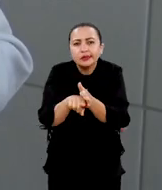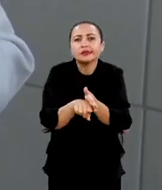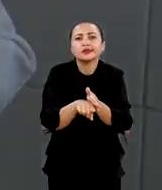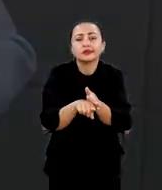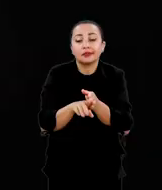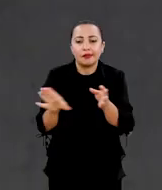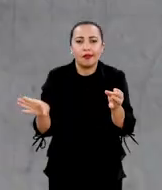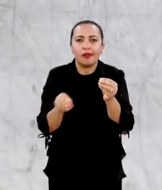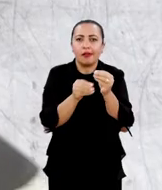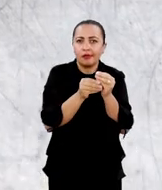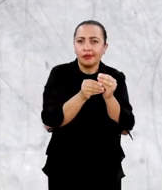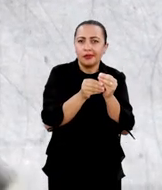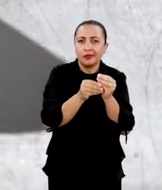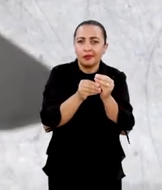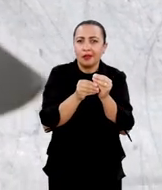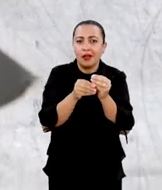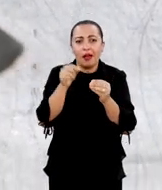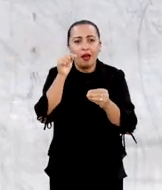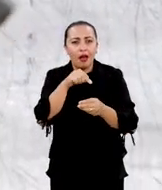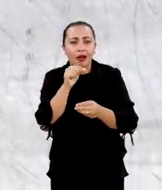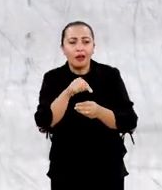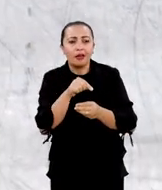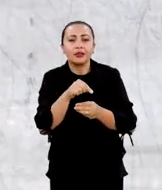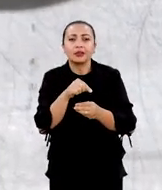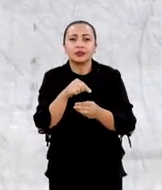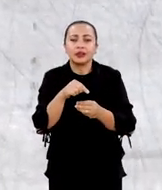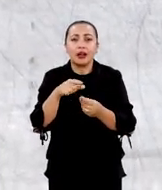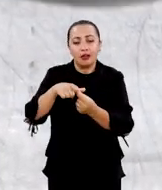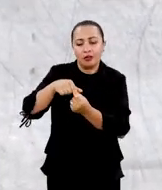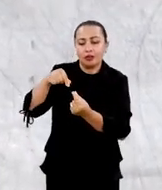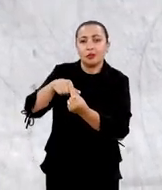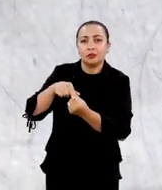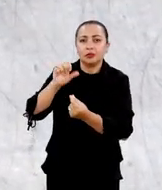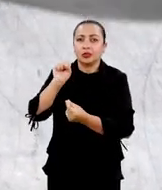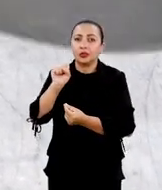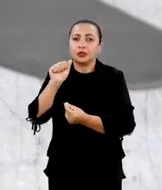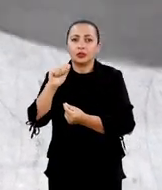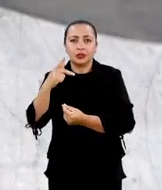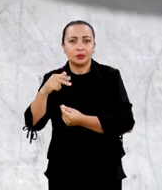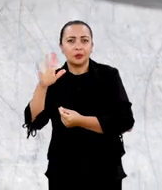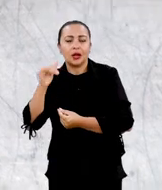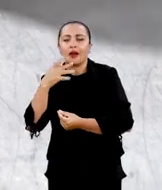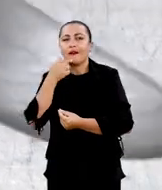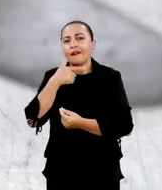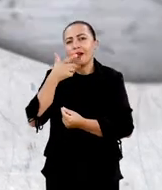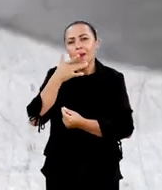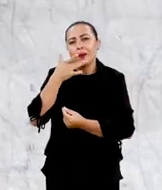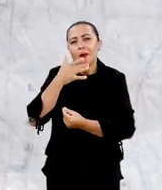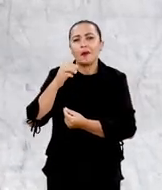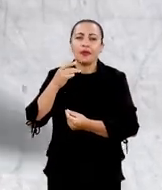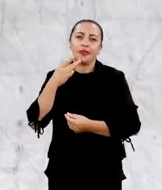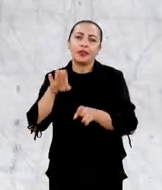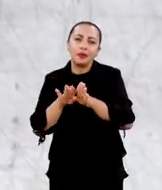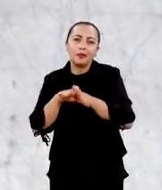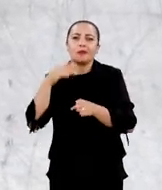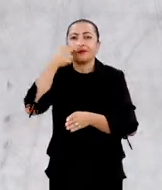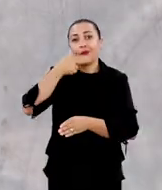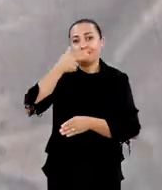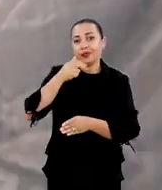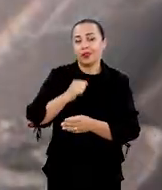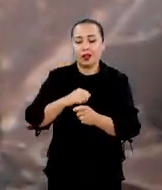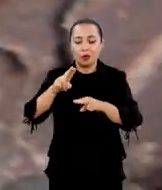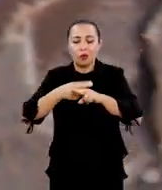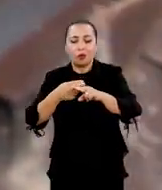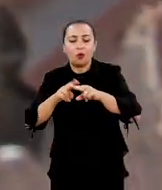pesquisa agregar essa amêndoa de sapucaia que é saborosa, que é extremamente nutritiva,